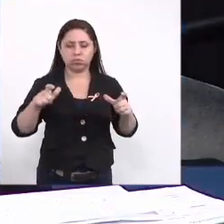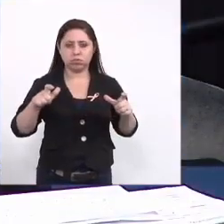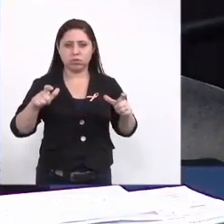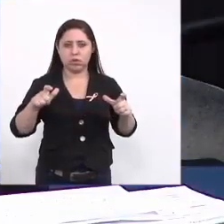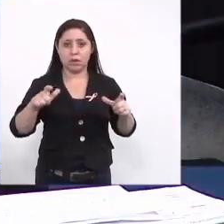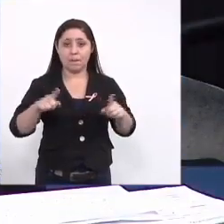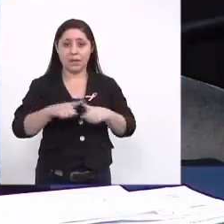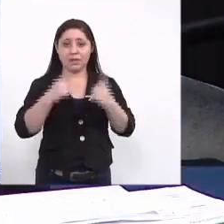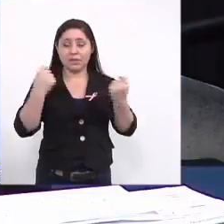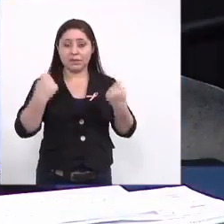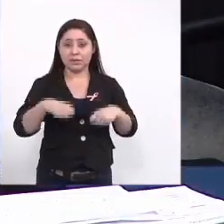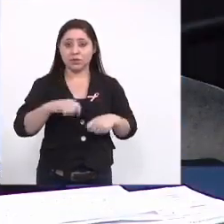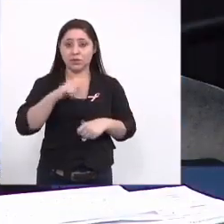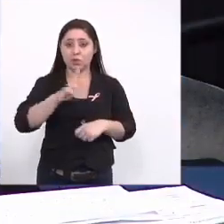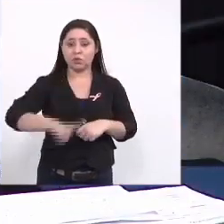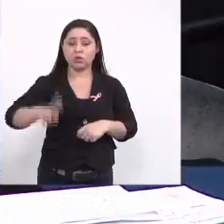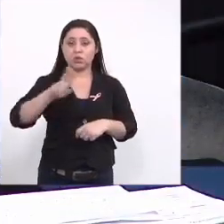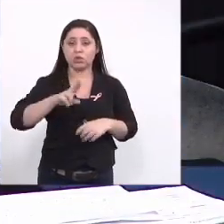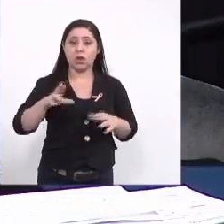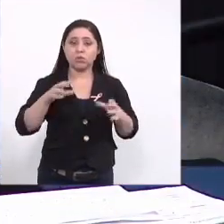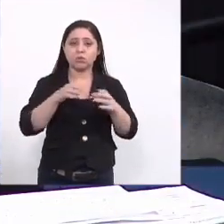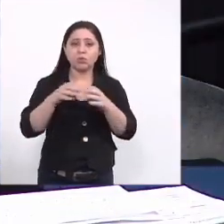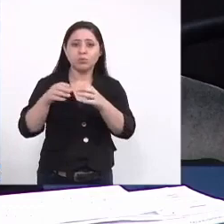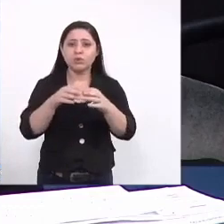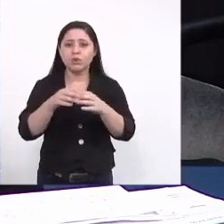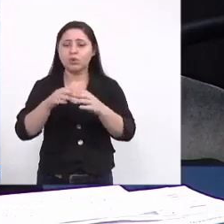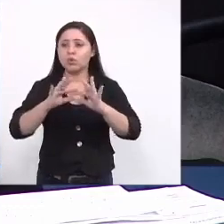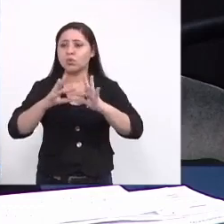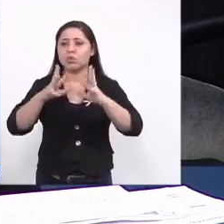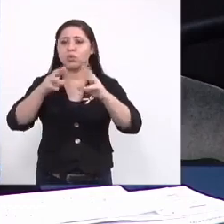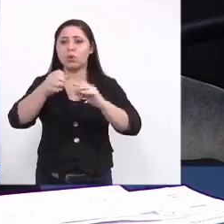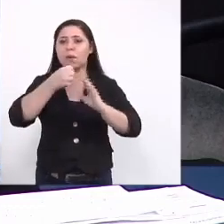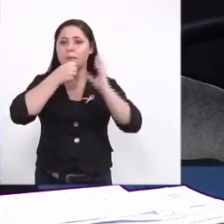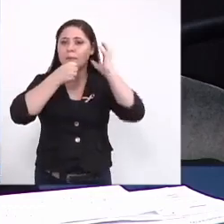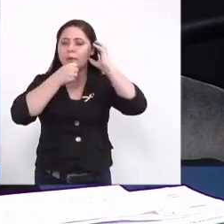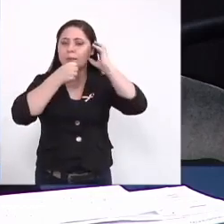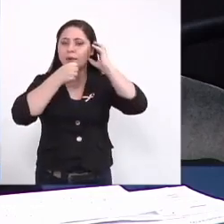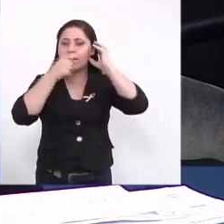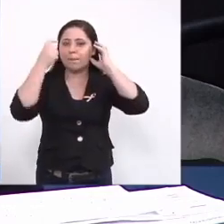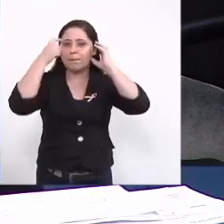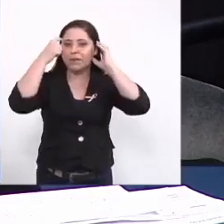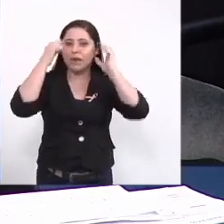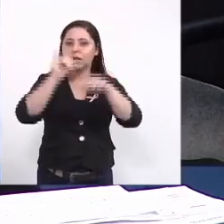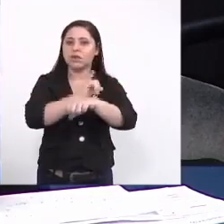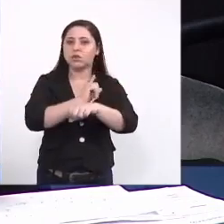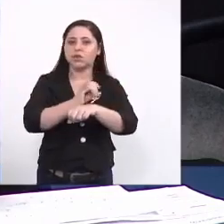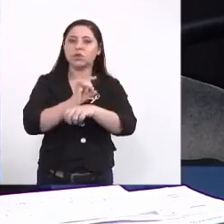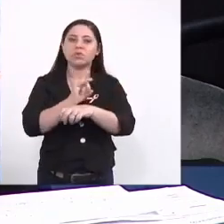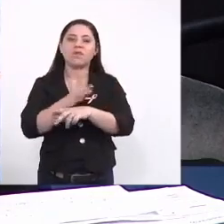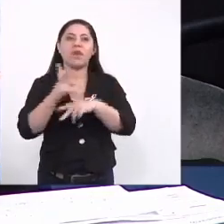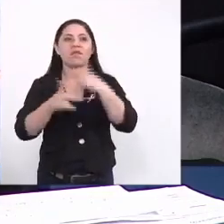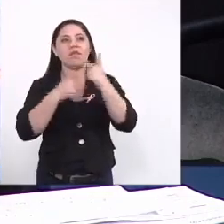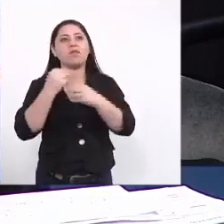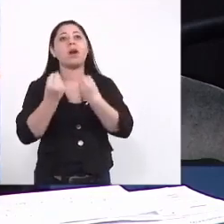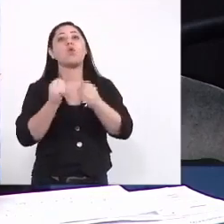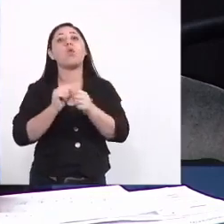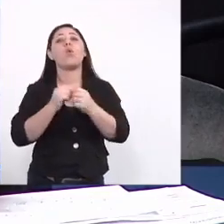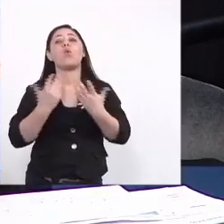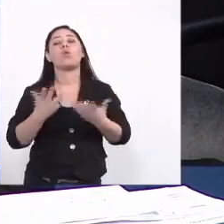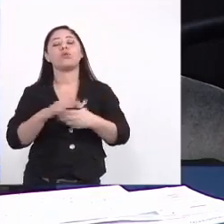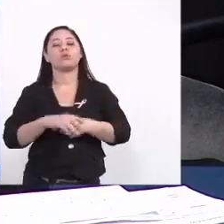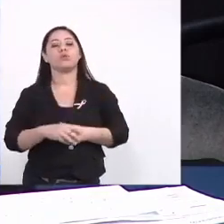ocupar o espaço de todos os meios de comunicação e pensar em ações ah mas eu vou fazer como